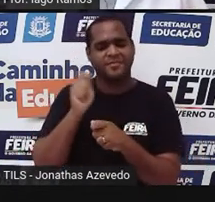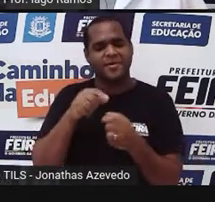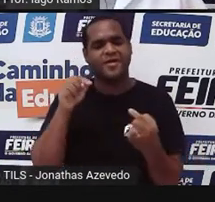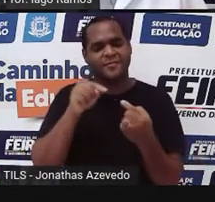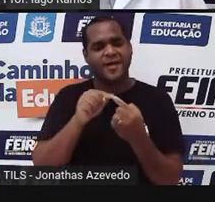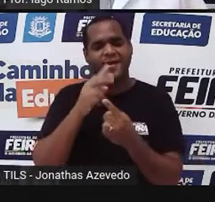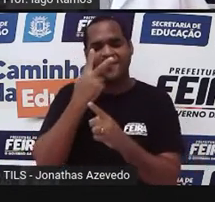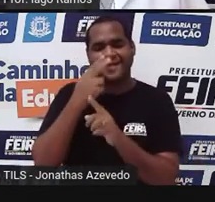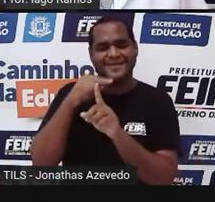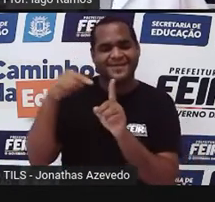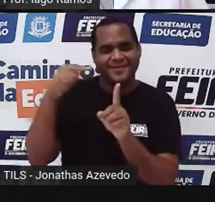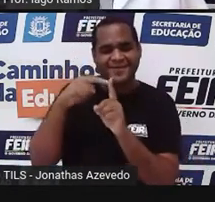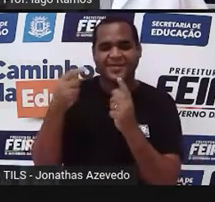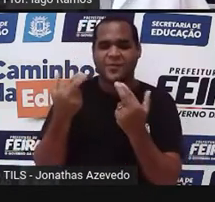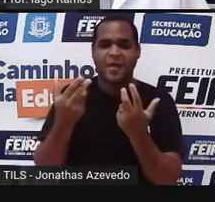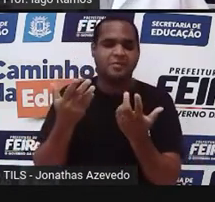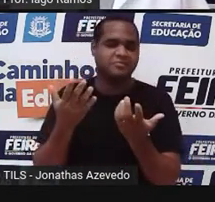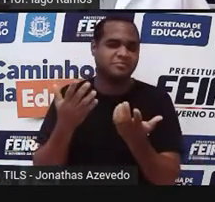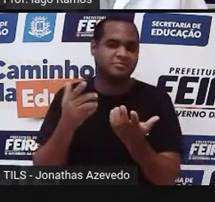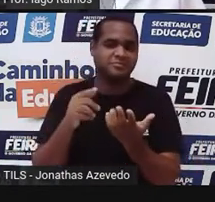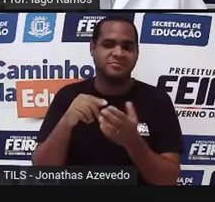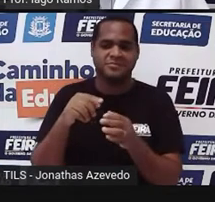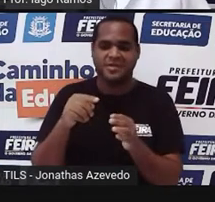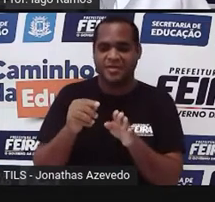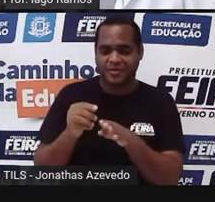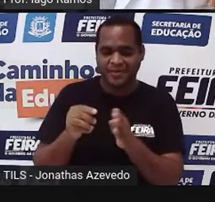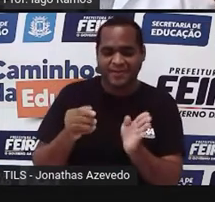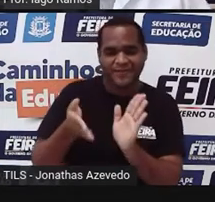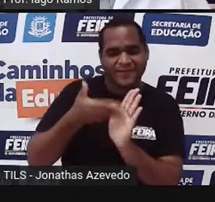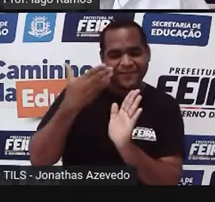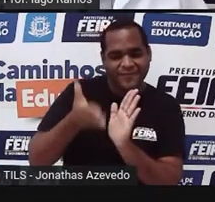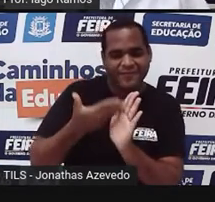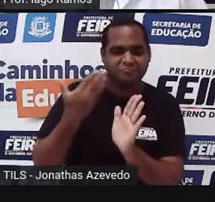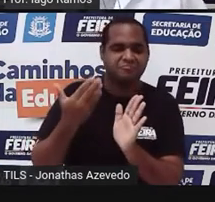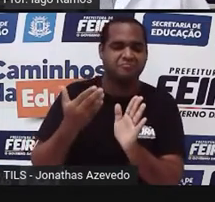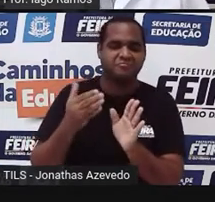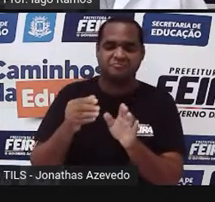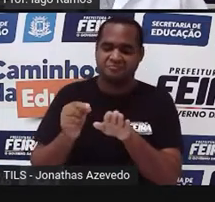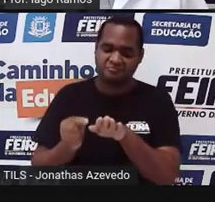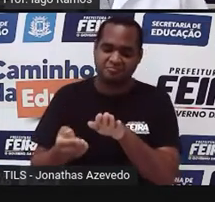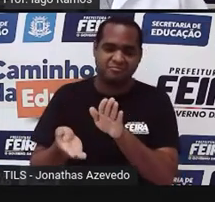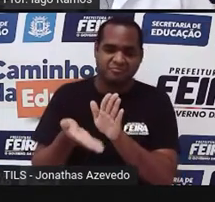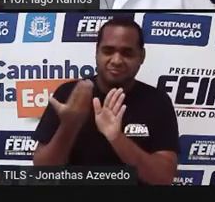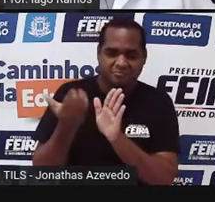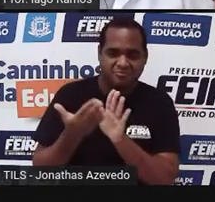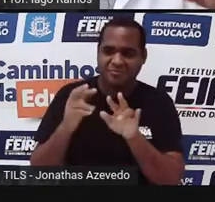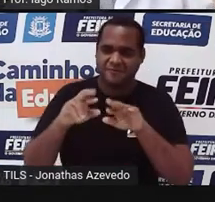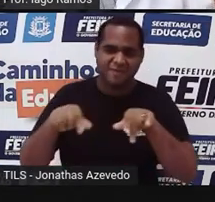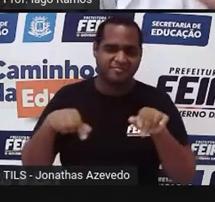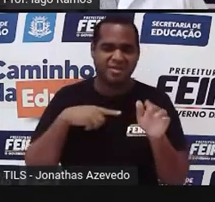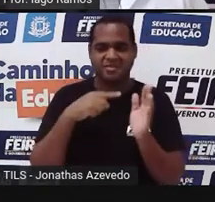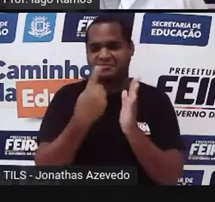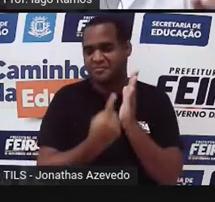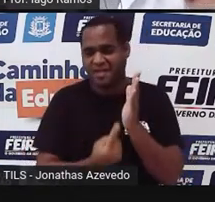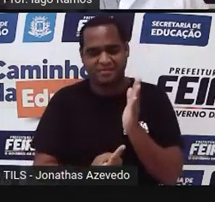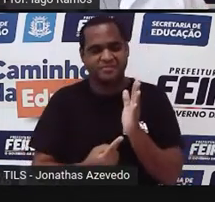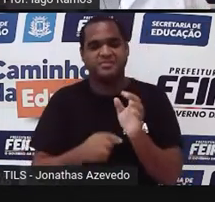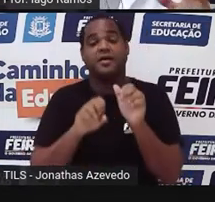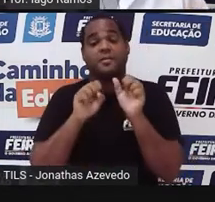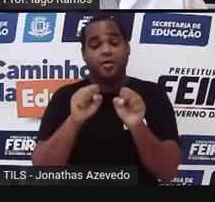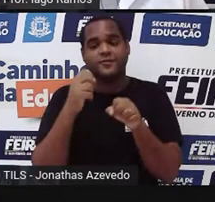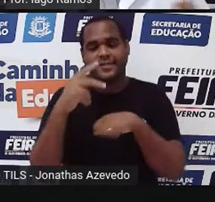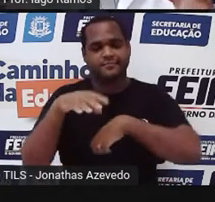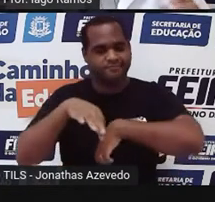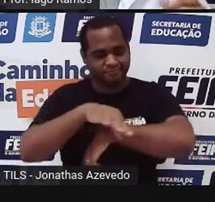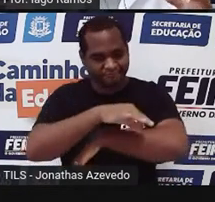como uma régua, tá? Quem sabe a capa de um livro, a capa de um caderno, enfim. Mas desenha aí